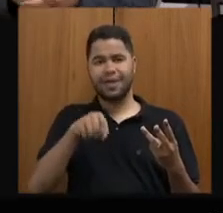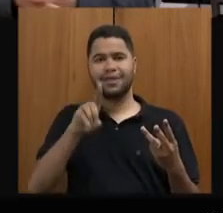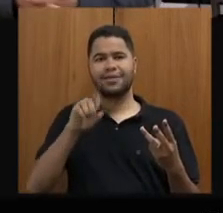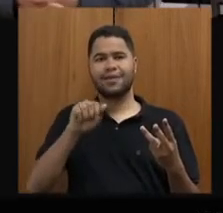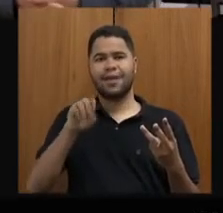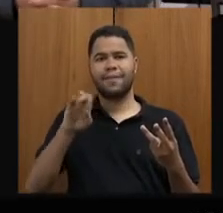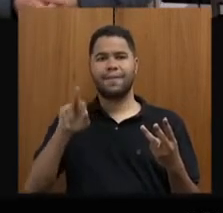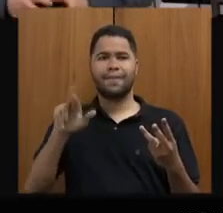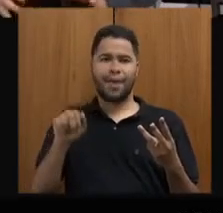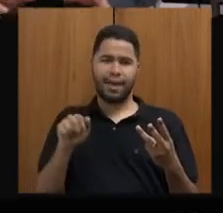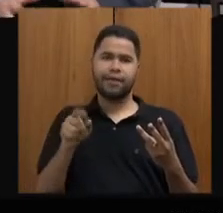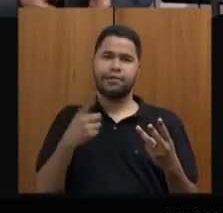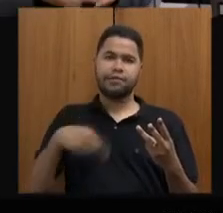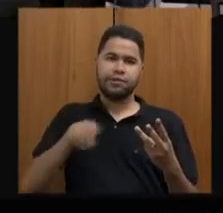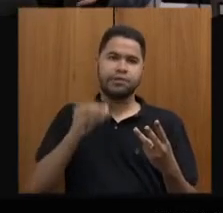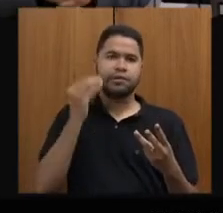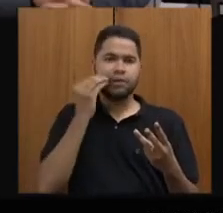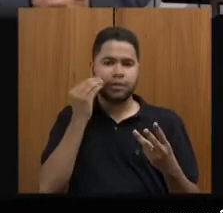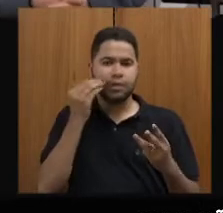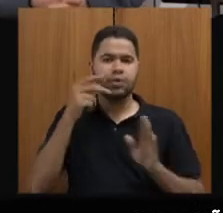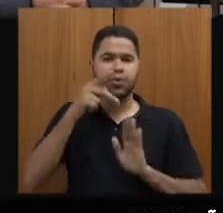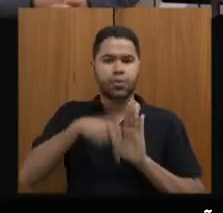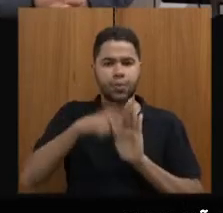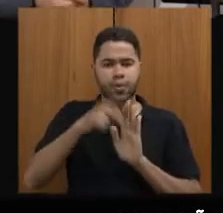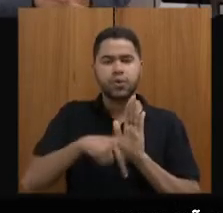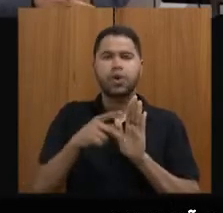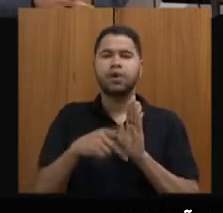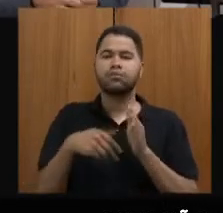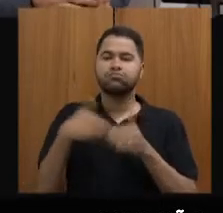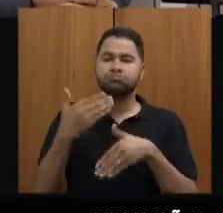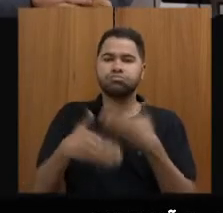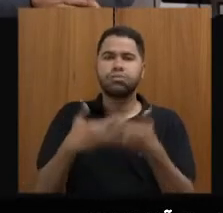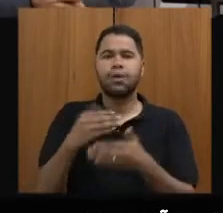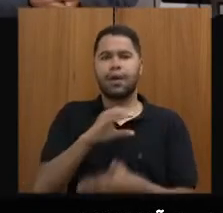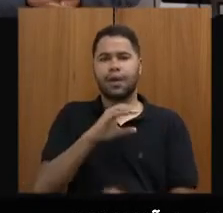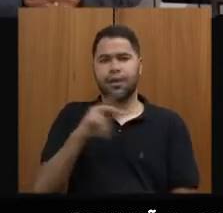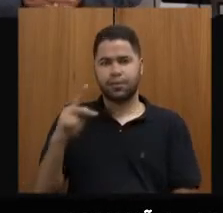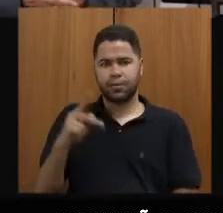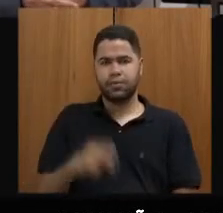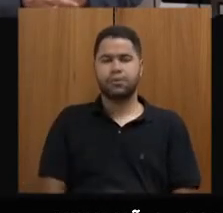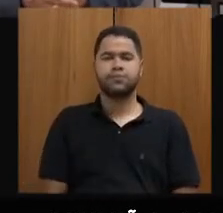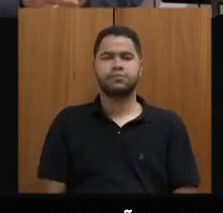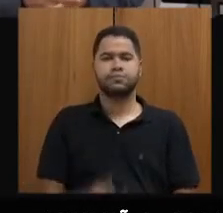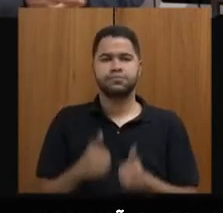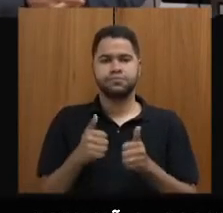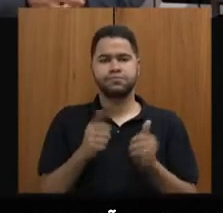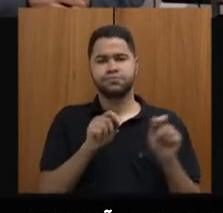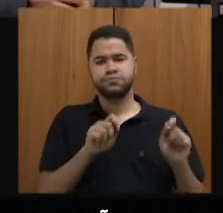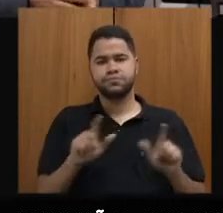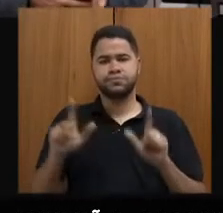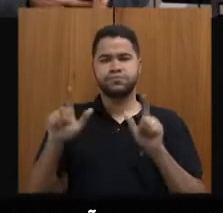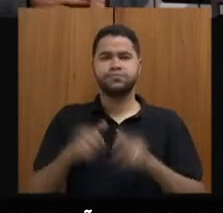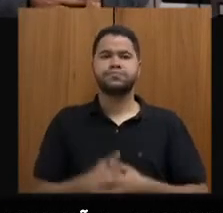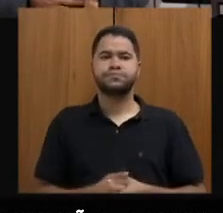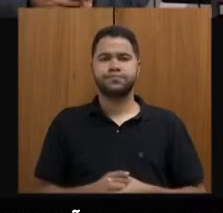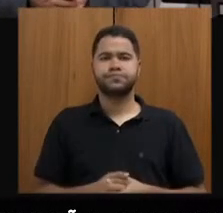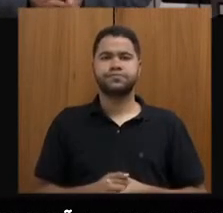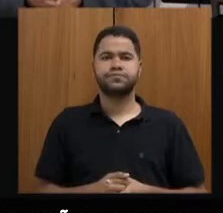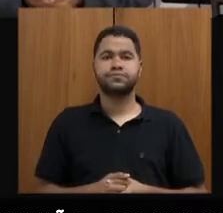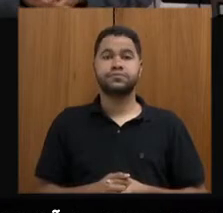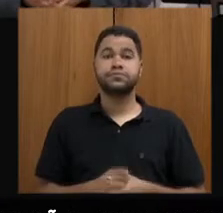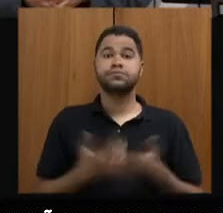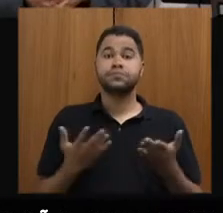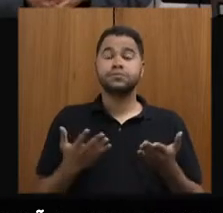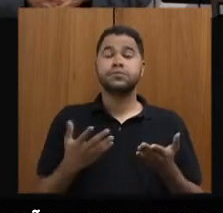tragédia, e nós estamos aí com um projeto com eles de Reviva Capitólio. Pode passar? Os investimentos. 16